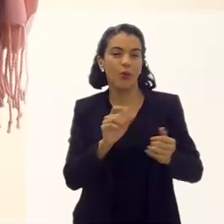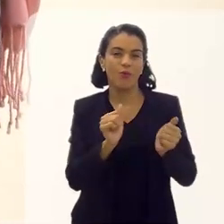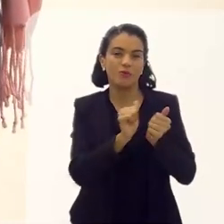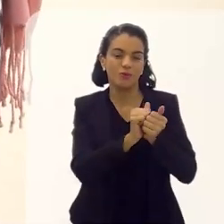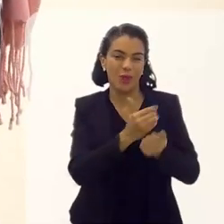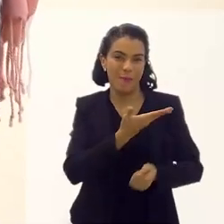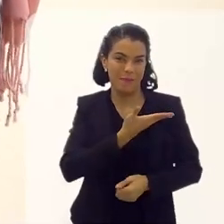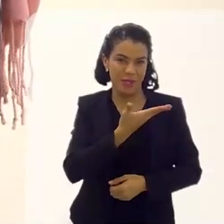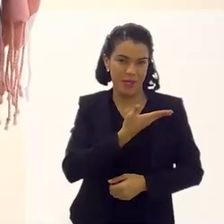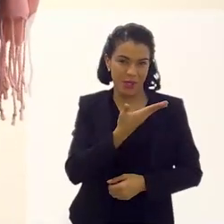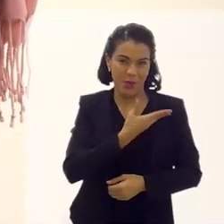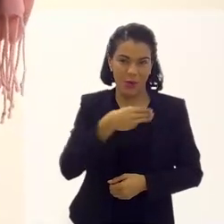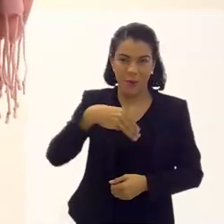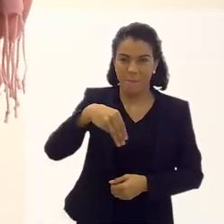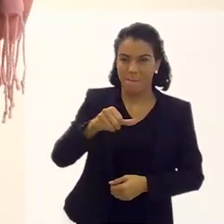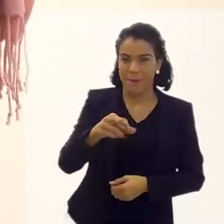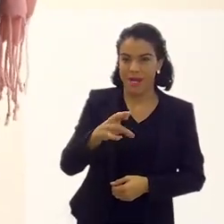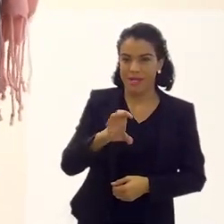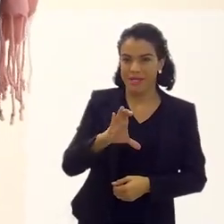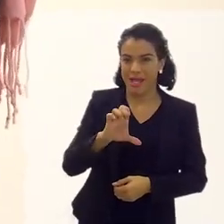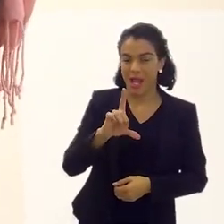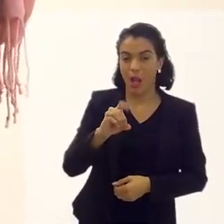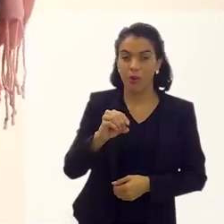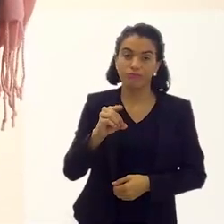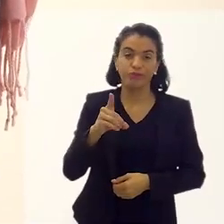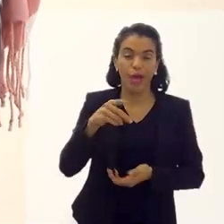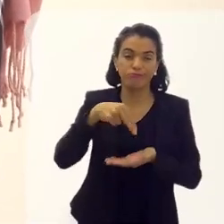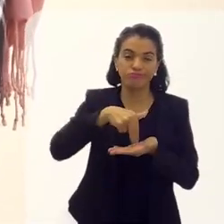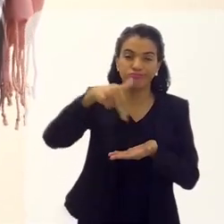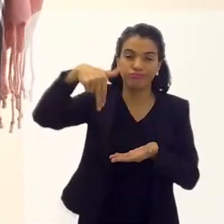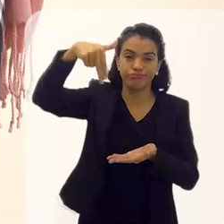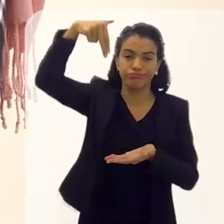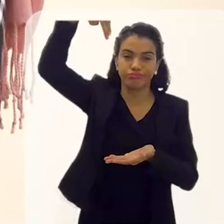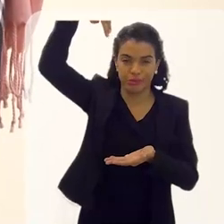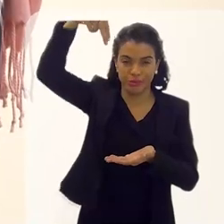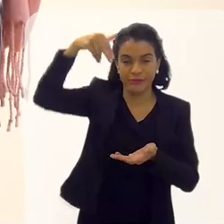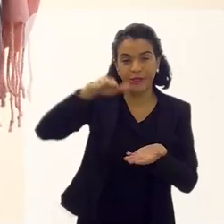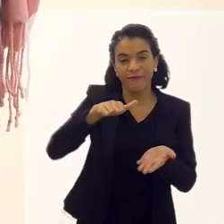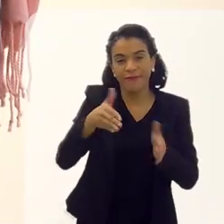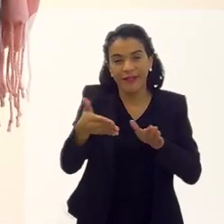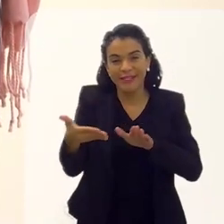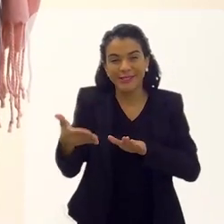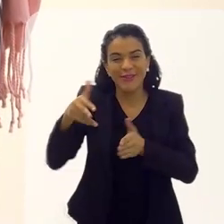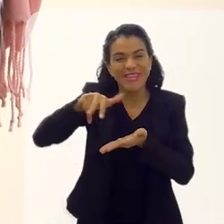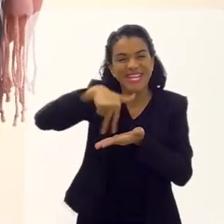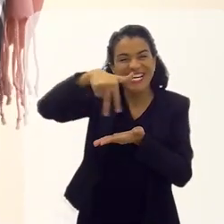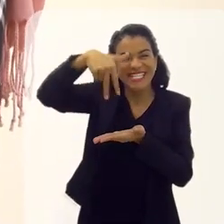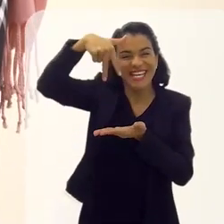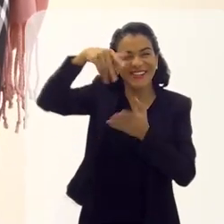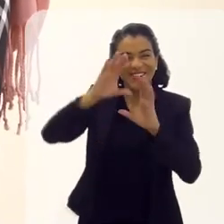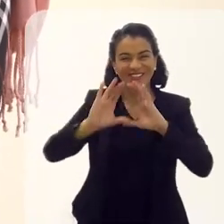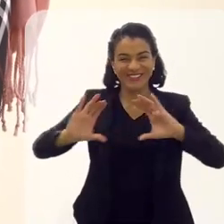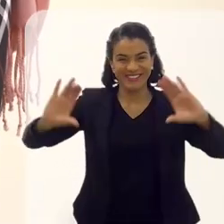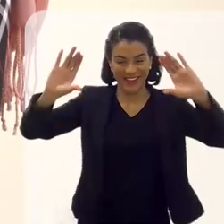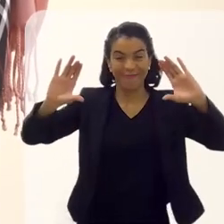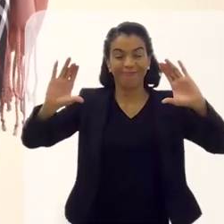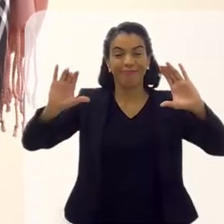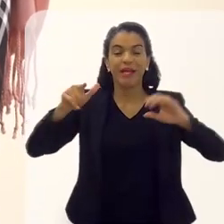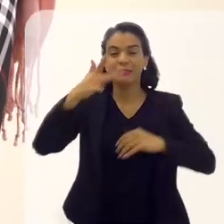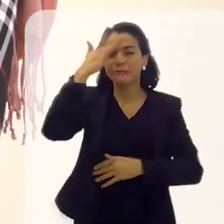uma coisa em comum, que é um grande amigo, que hoje ele está lá no andar de cima, representando, dançando.